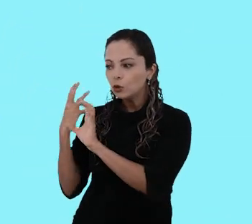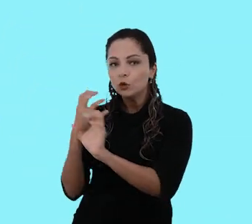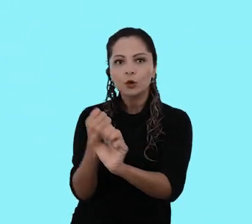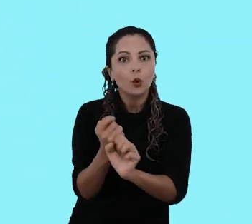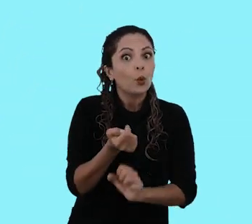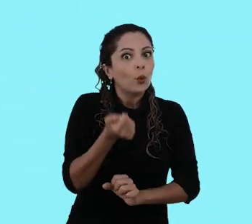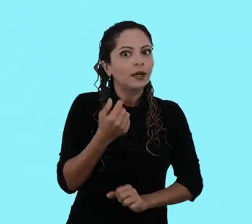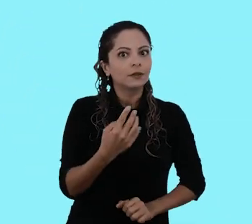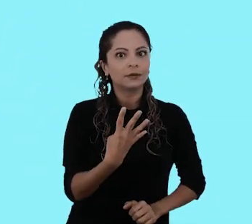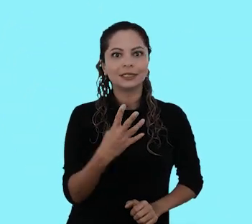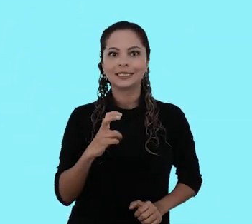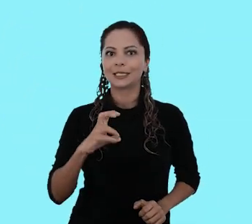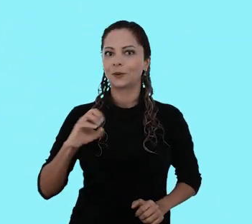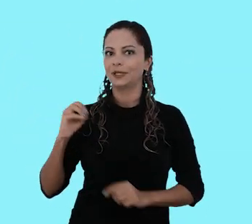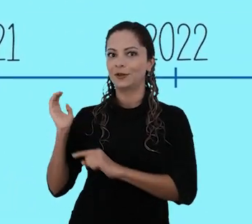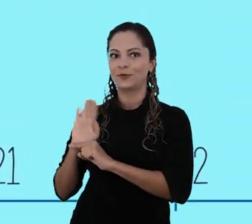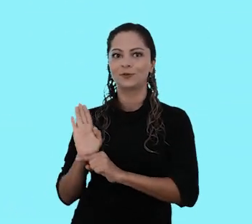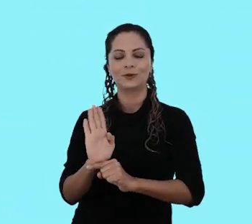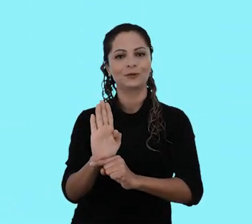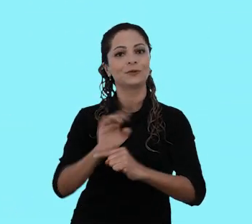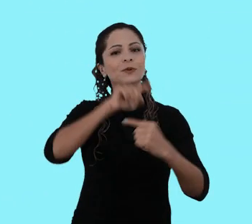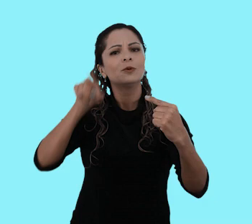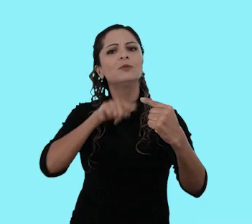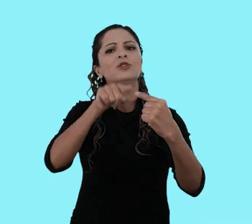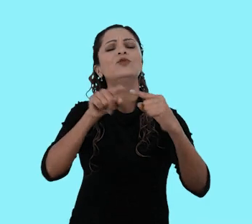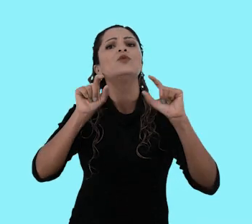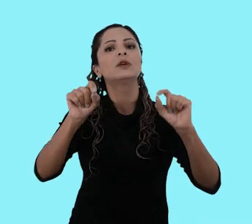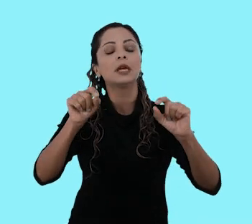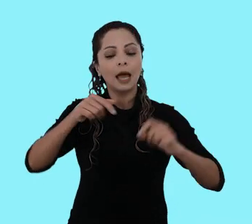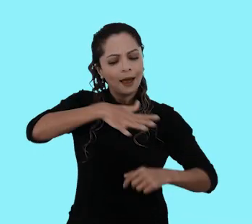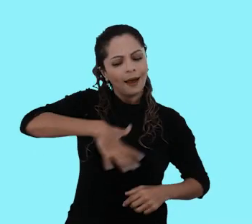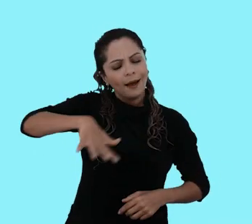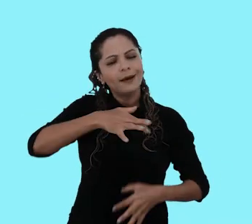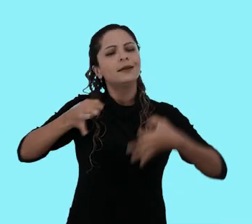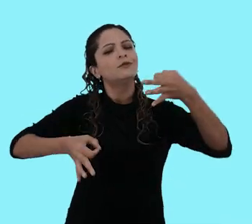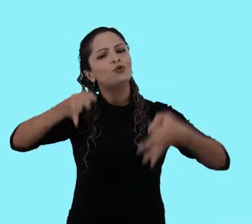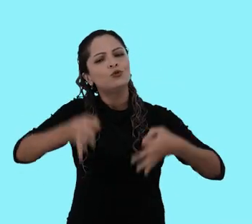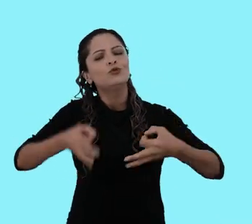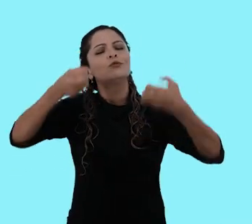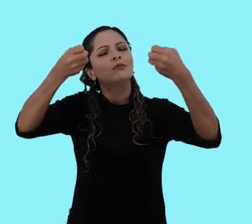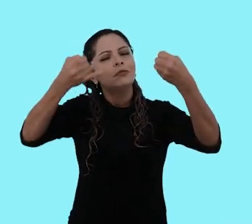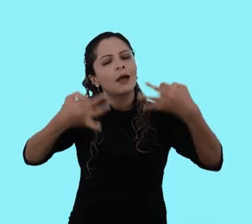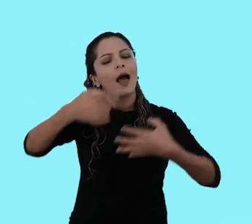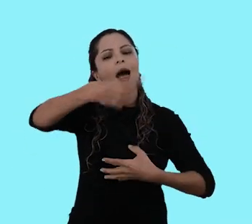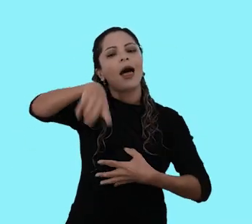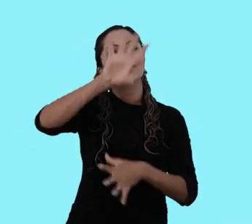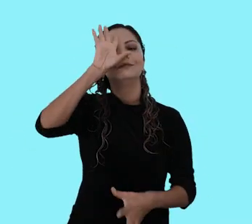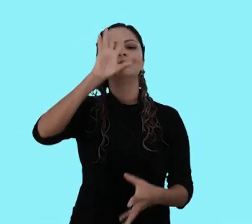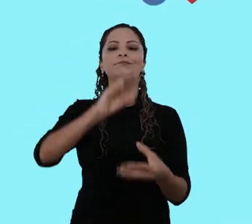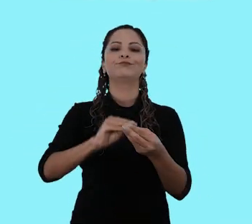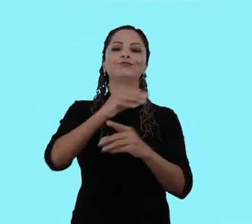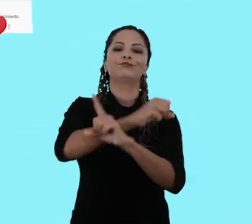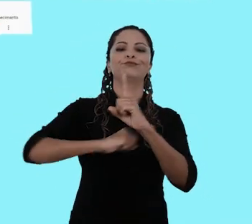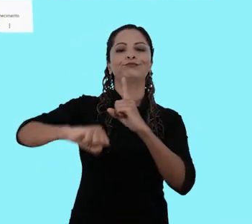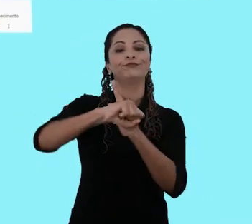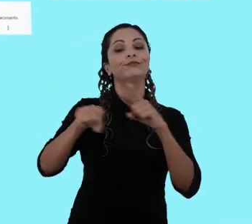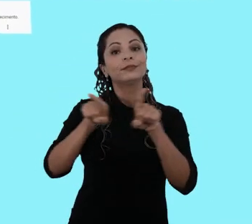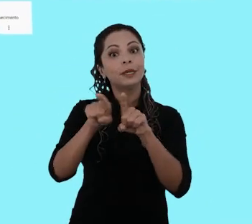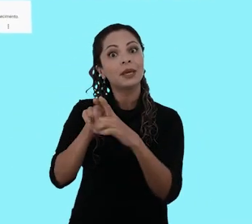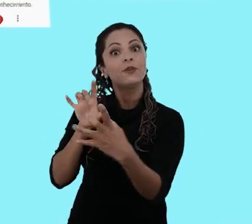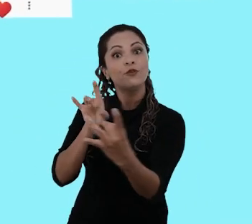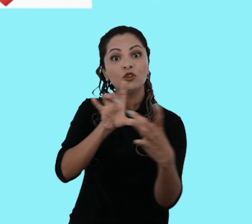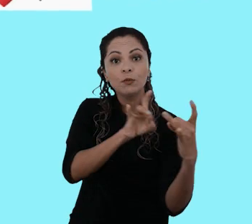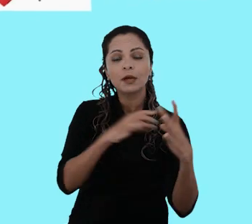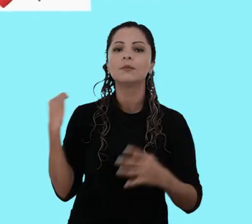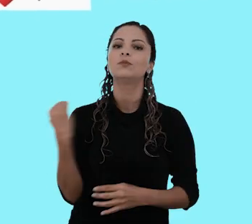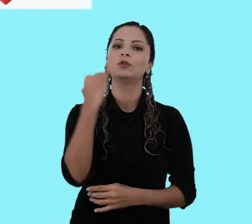450 vídeos com o objetivo de simplificar o mundo jurídico para a sociedade. E o feedback do público sempre